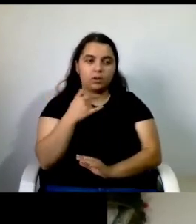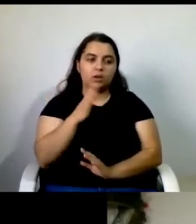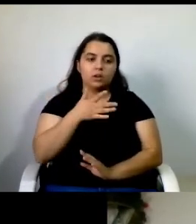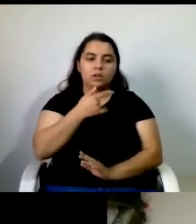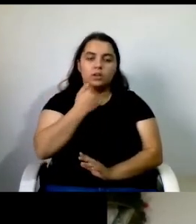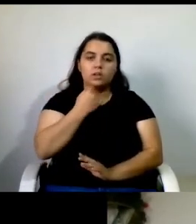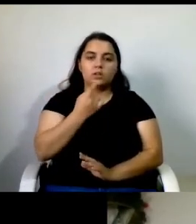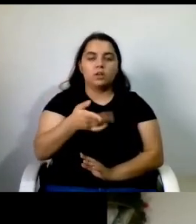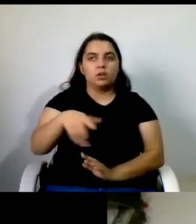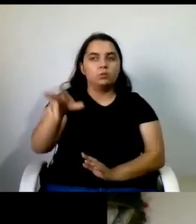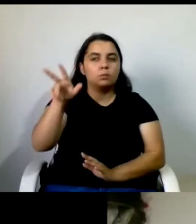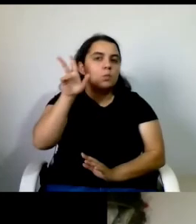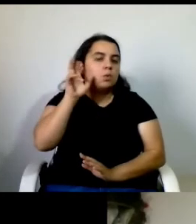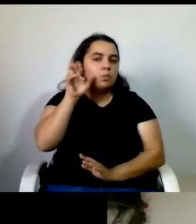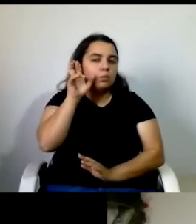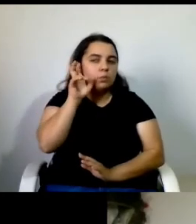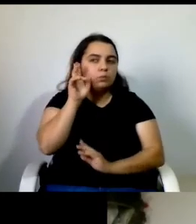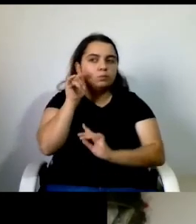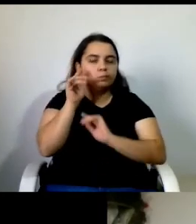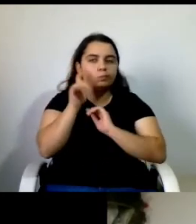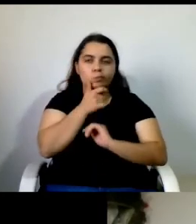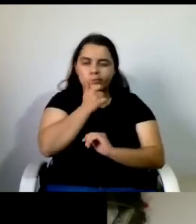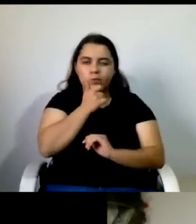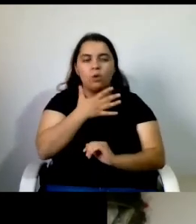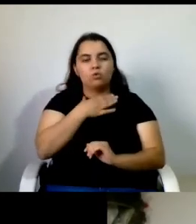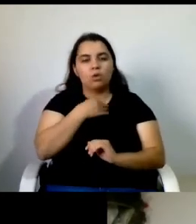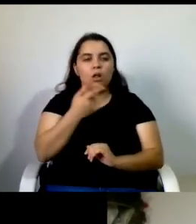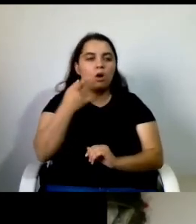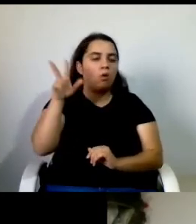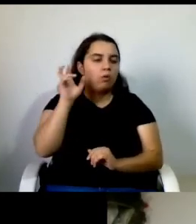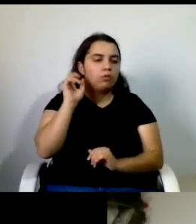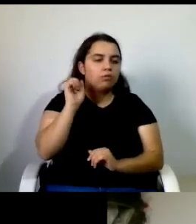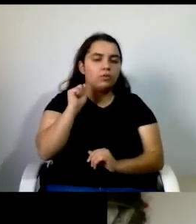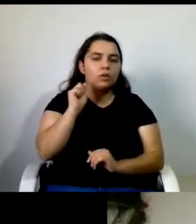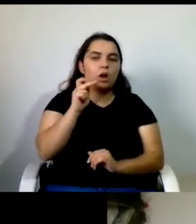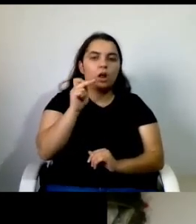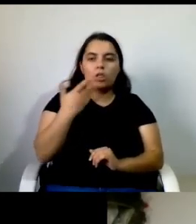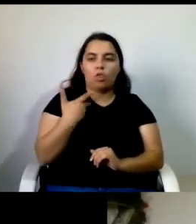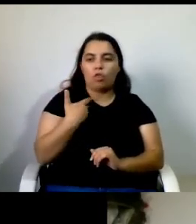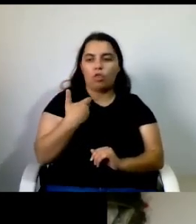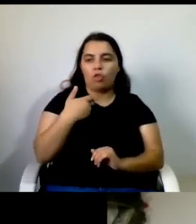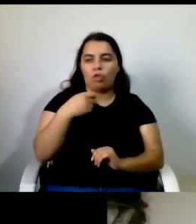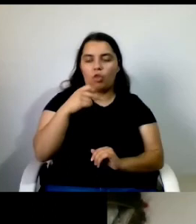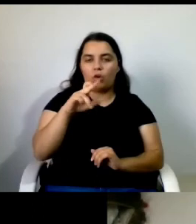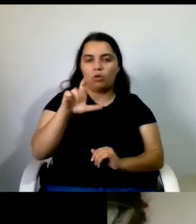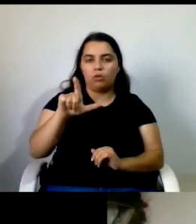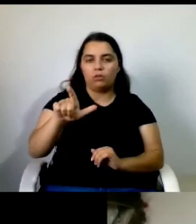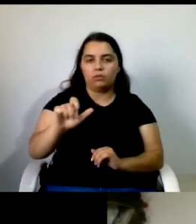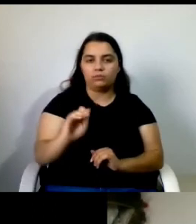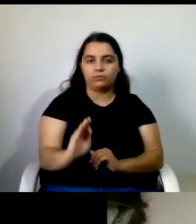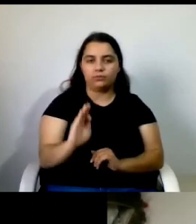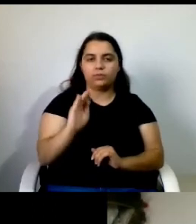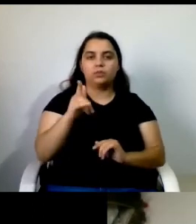atentamente as intervenções esta manhã gostei muito de ouvir o senhor Adolfo Ratser mas achei a sua